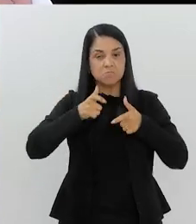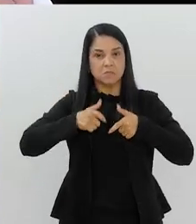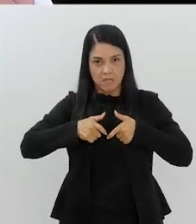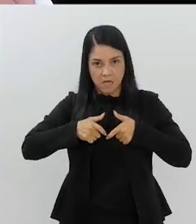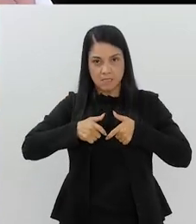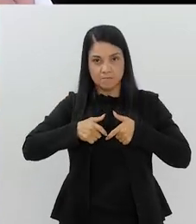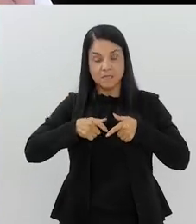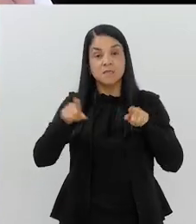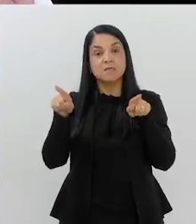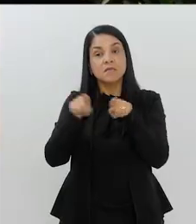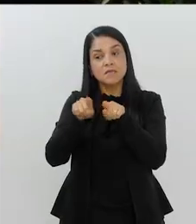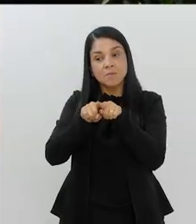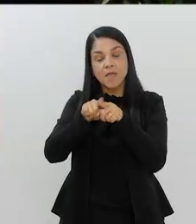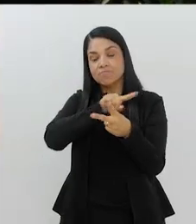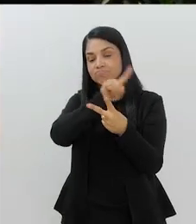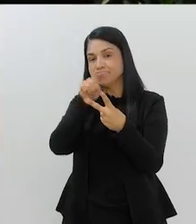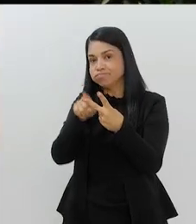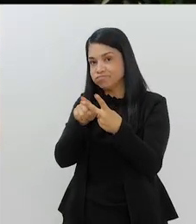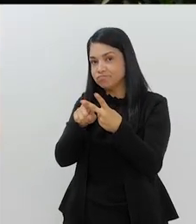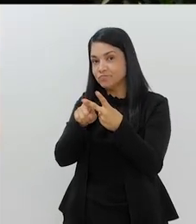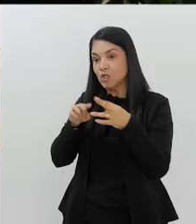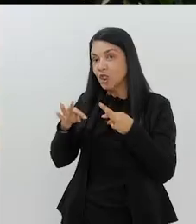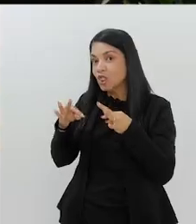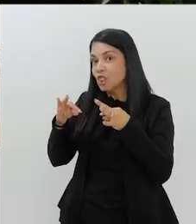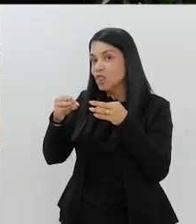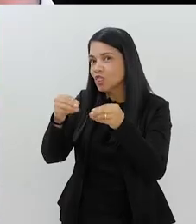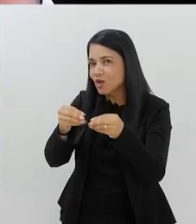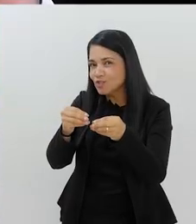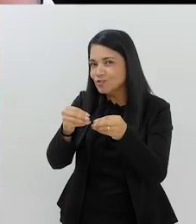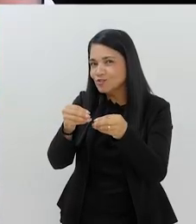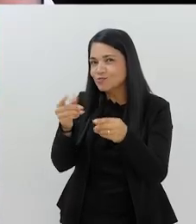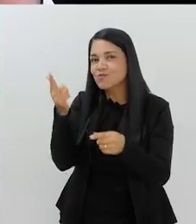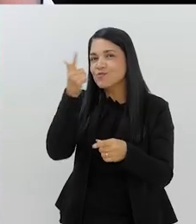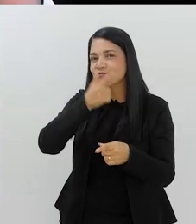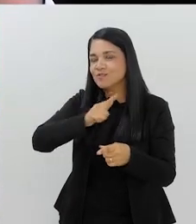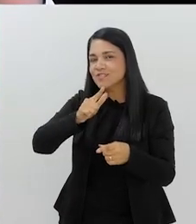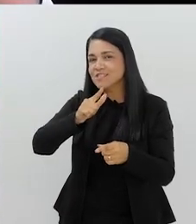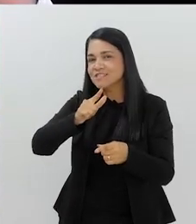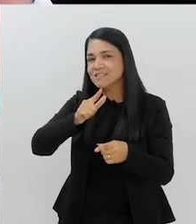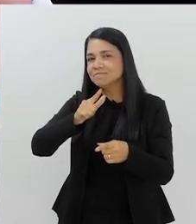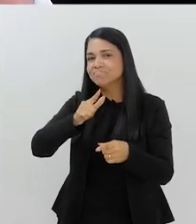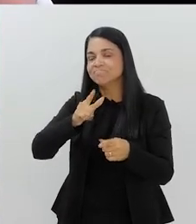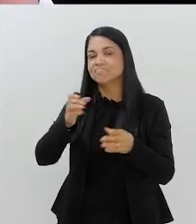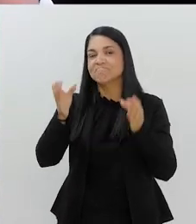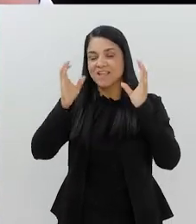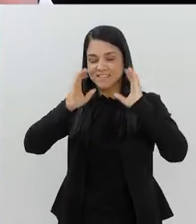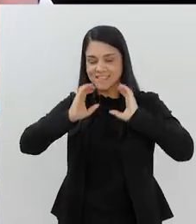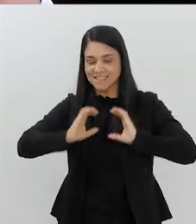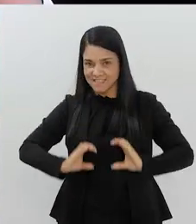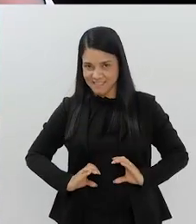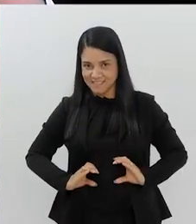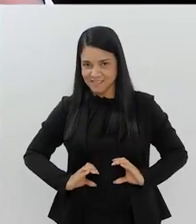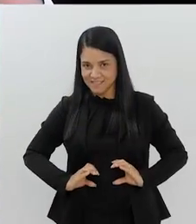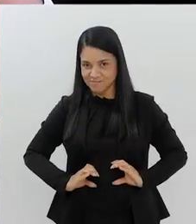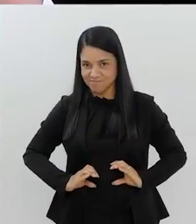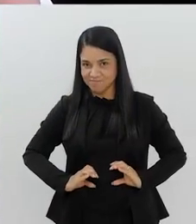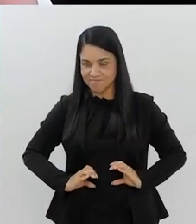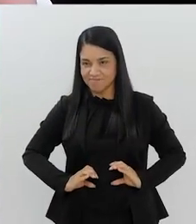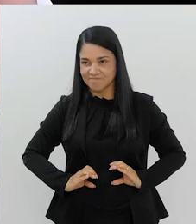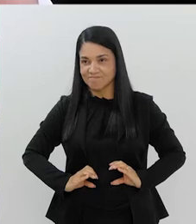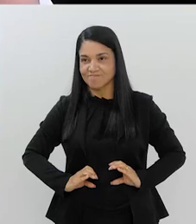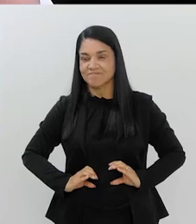cheguem ao pódio da medalha, mas oportuniza a que todos cheguem ao pódio da cidadania.